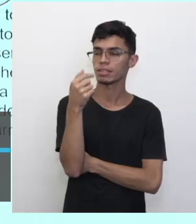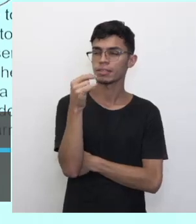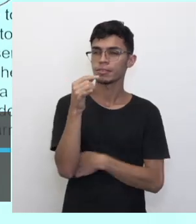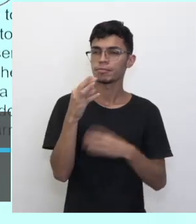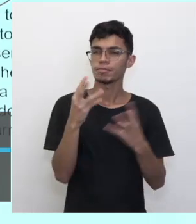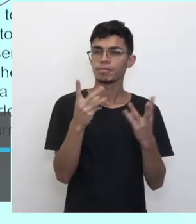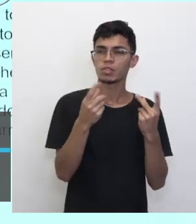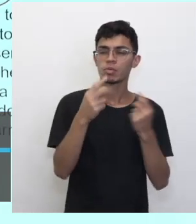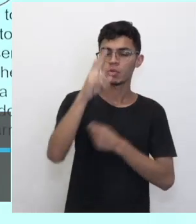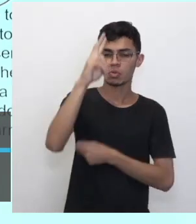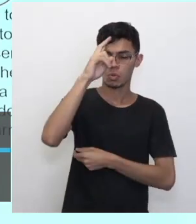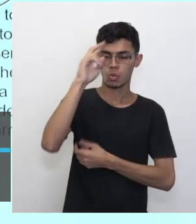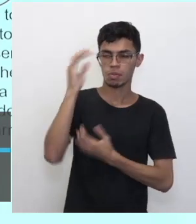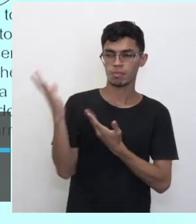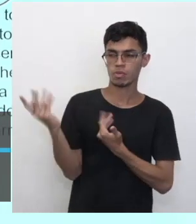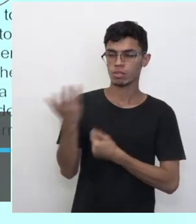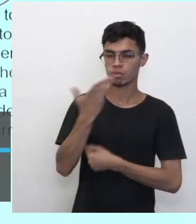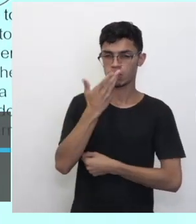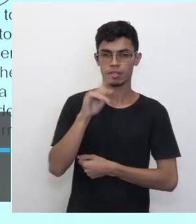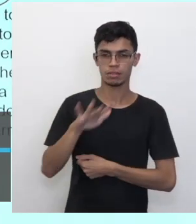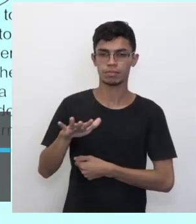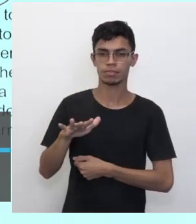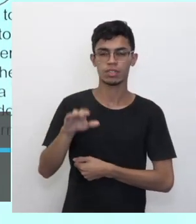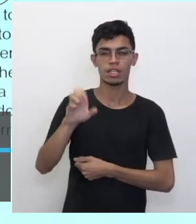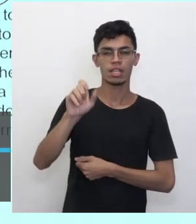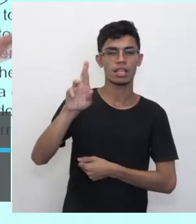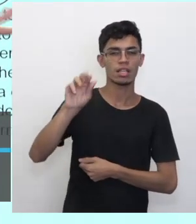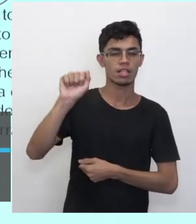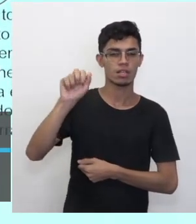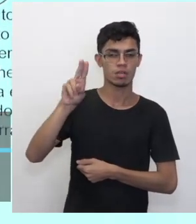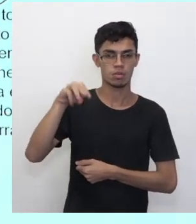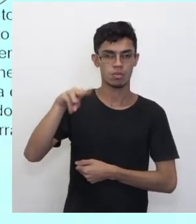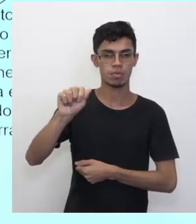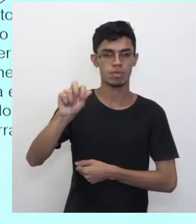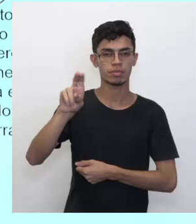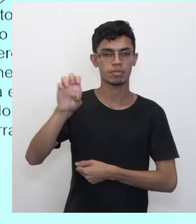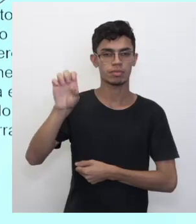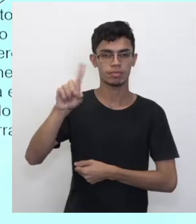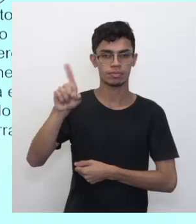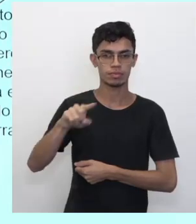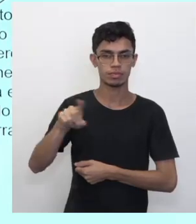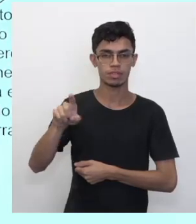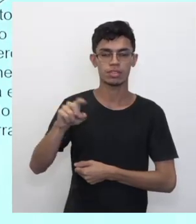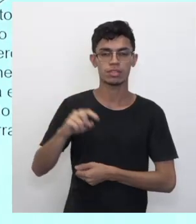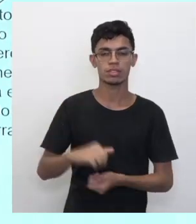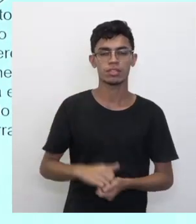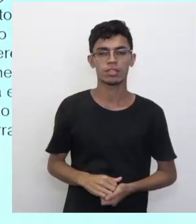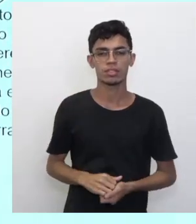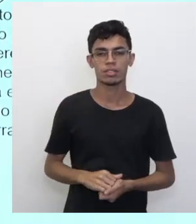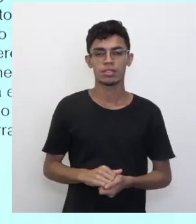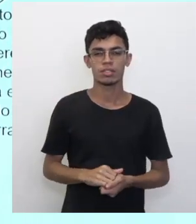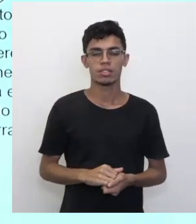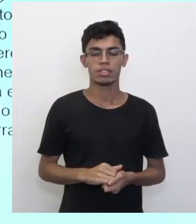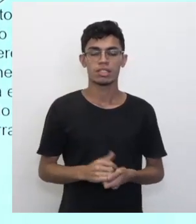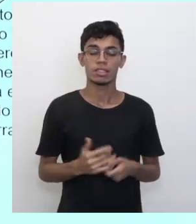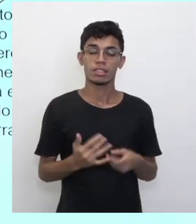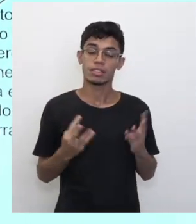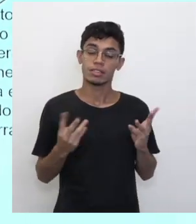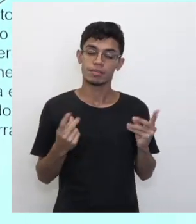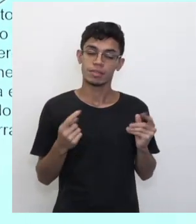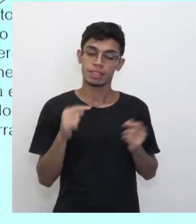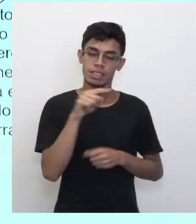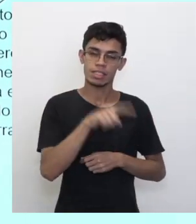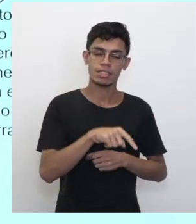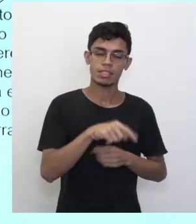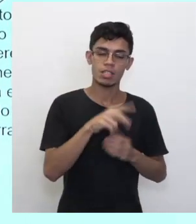uma história infantil. Não é isso? Esse era uma vez, daqui, chama a nossa atenção pra isso. Olha, talvez venha um conto